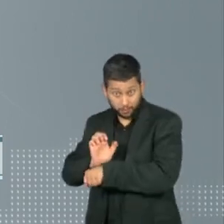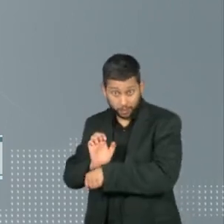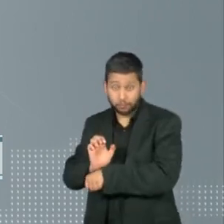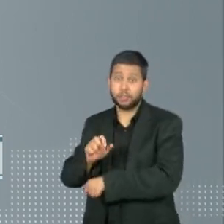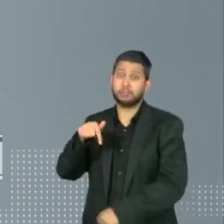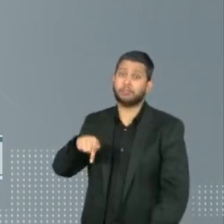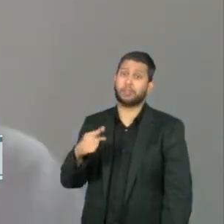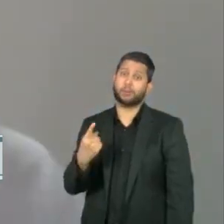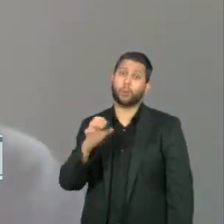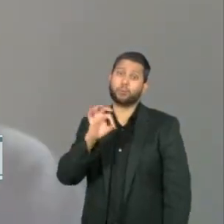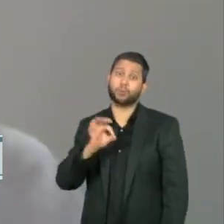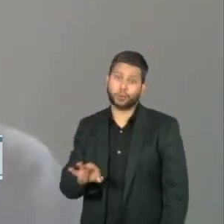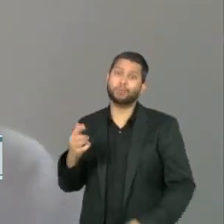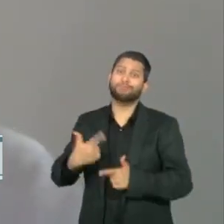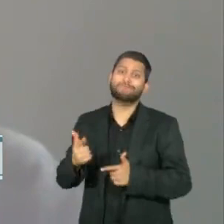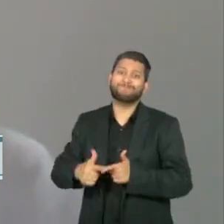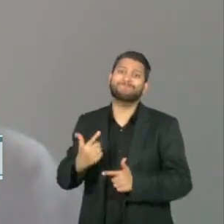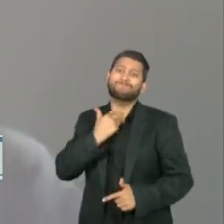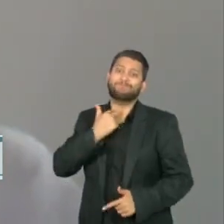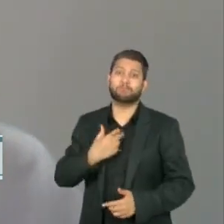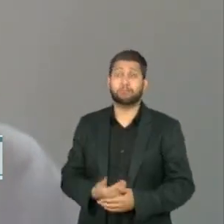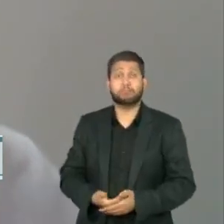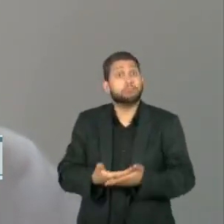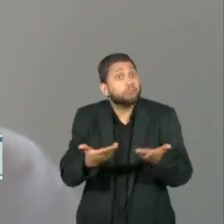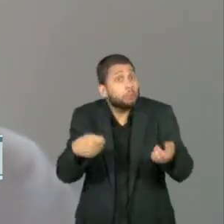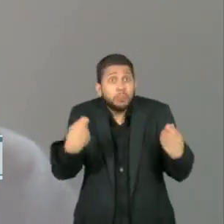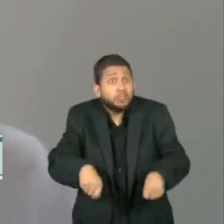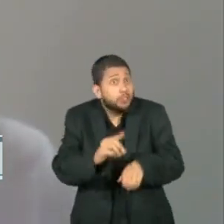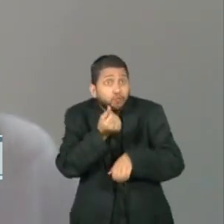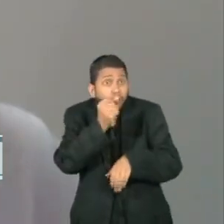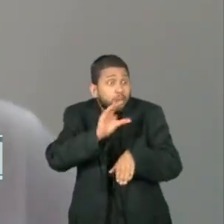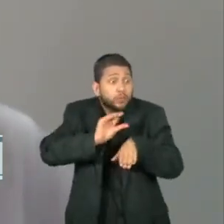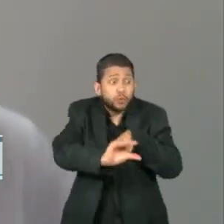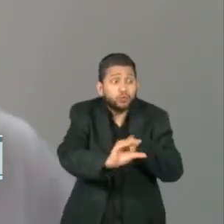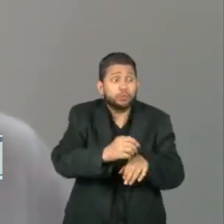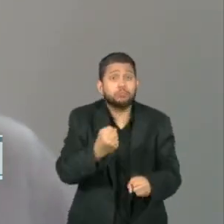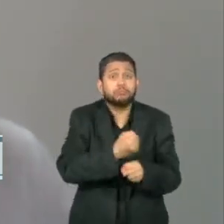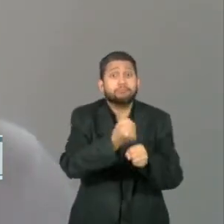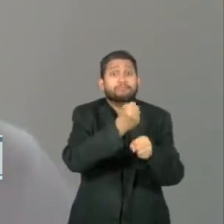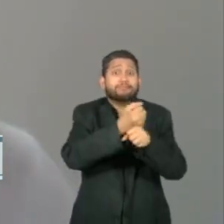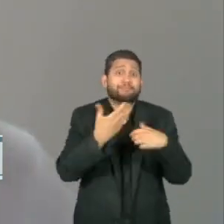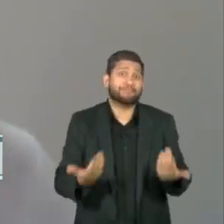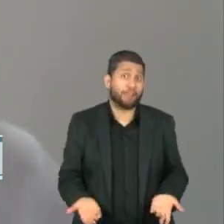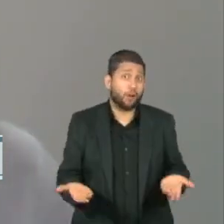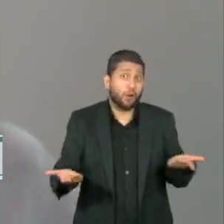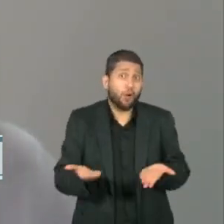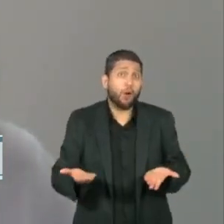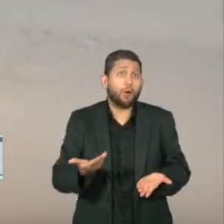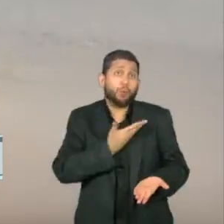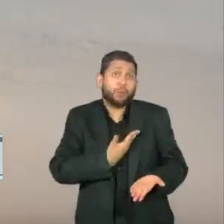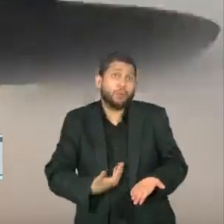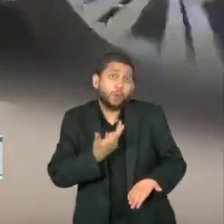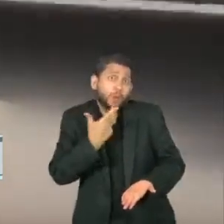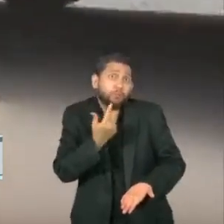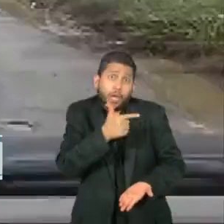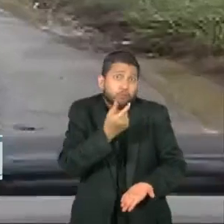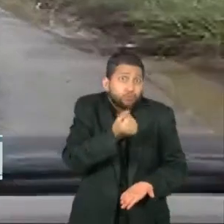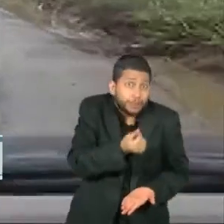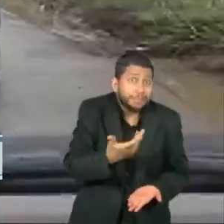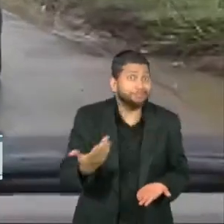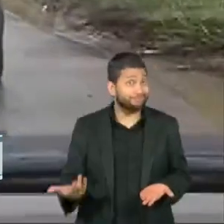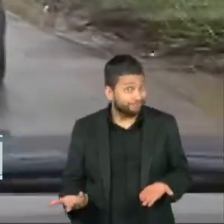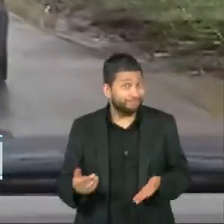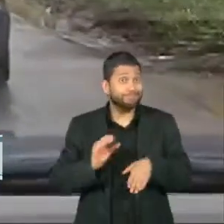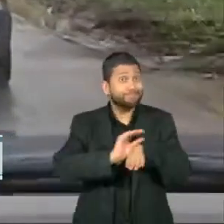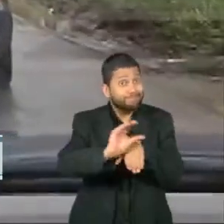71%. A solução é investimento, só que nós estamos vivendo um momento em que a gente não tem dinheiro, o poder público não tem dinheiro. Para